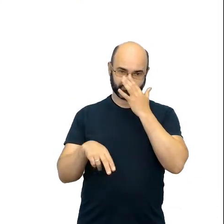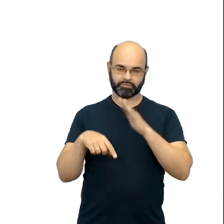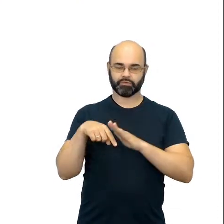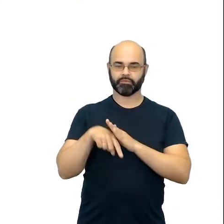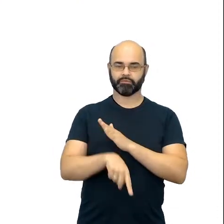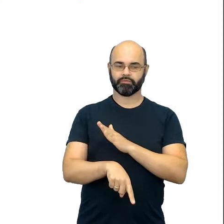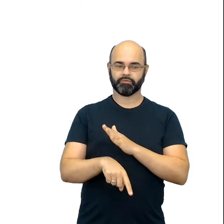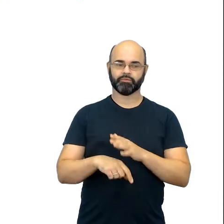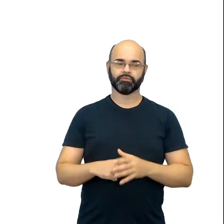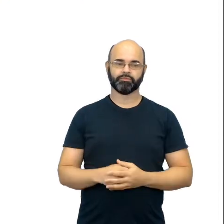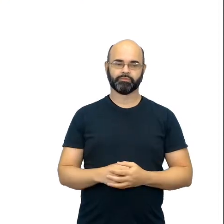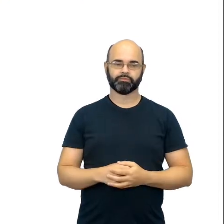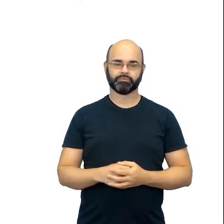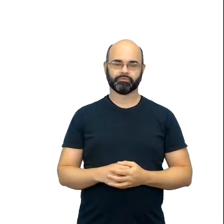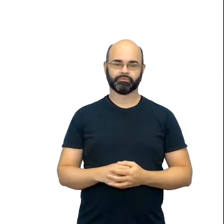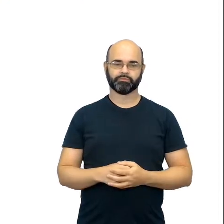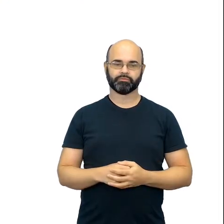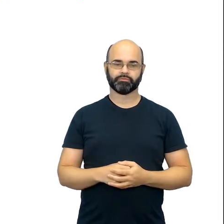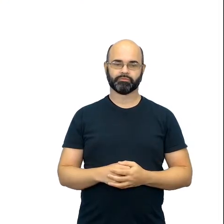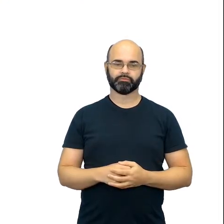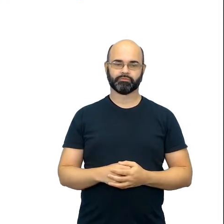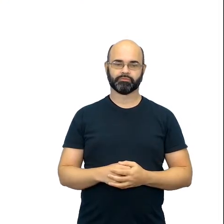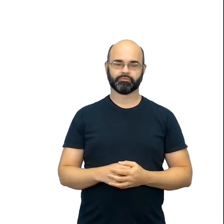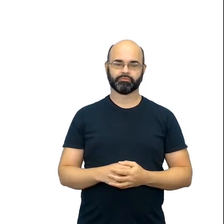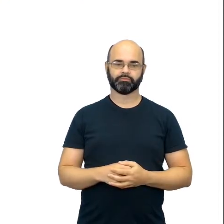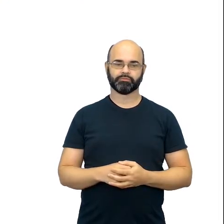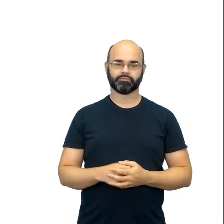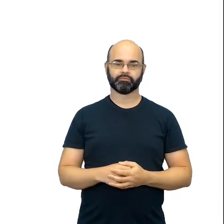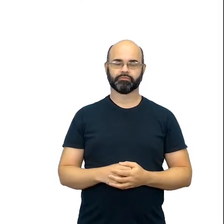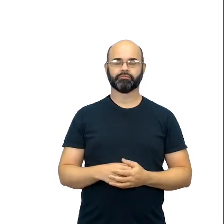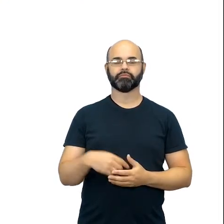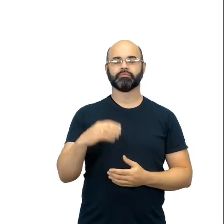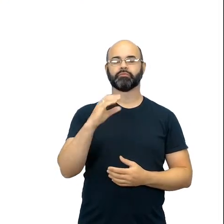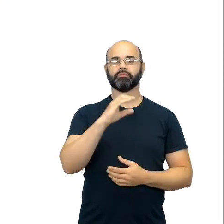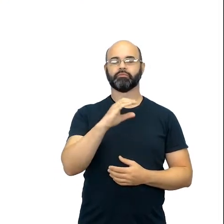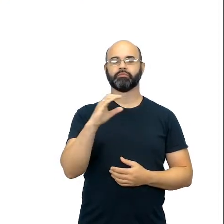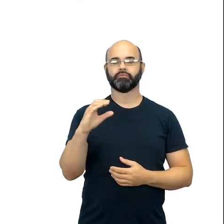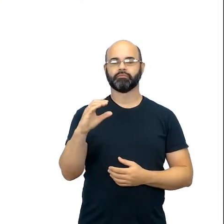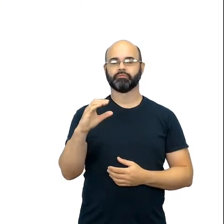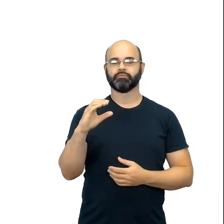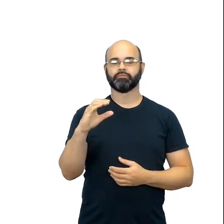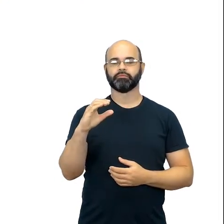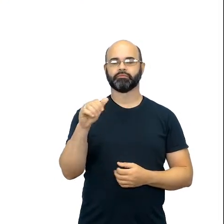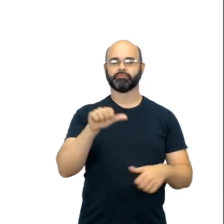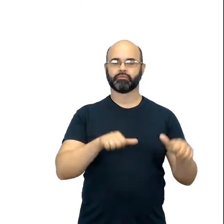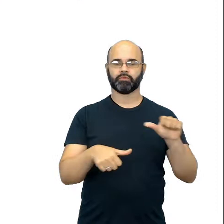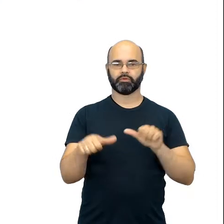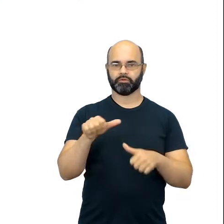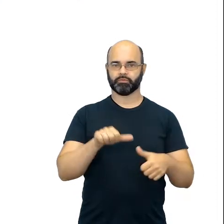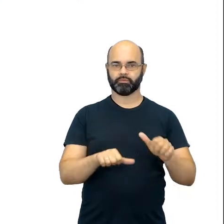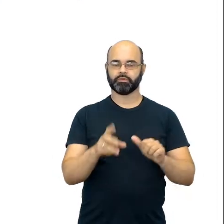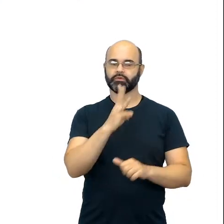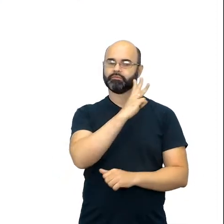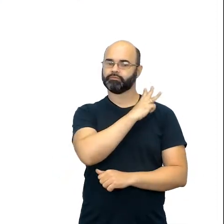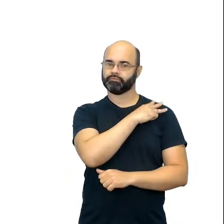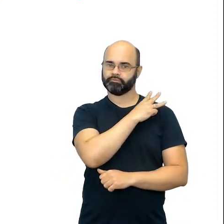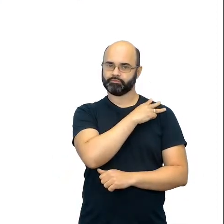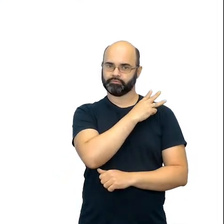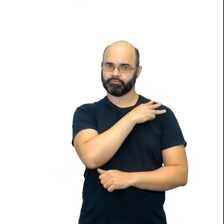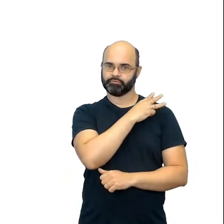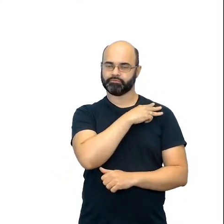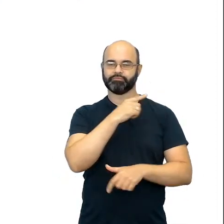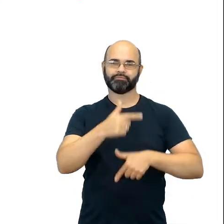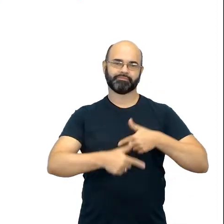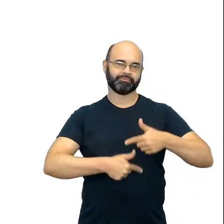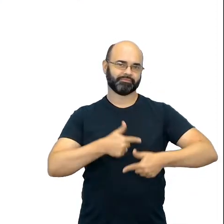no componente curricular de química para desenvolver atividades com a terceira série do ensino médio,